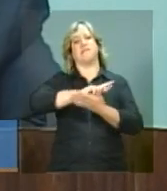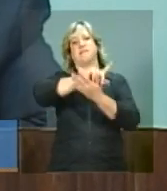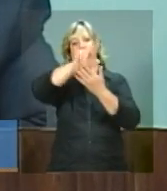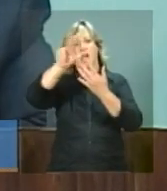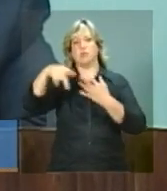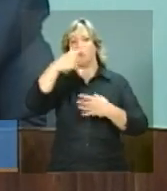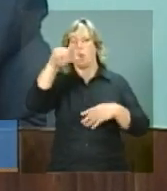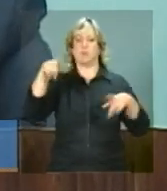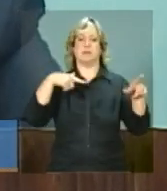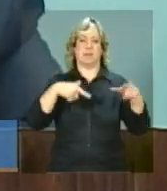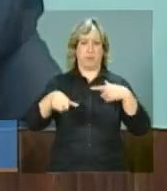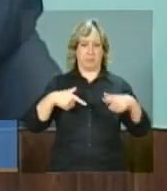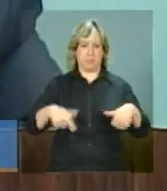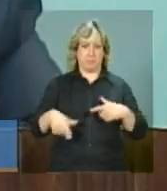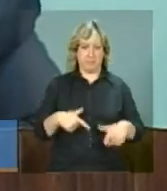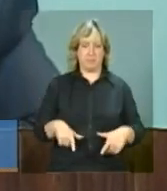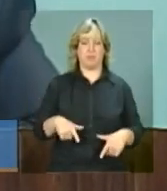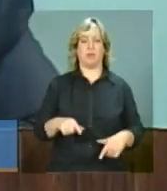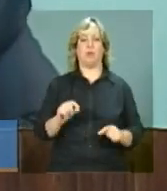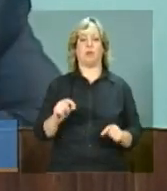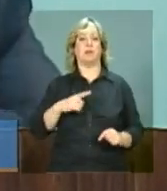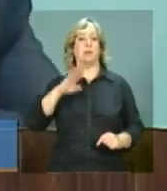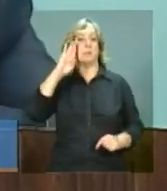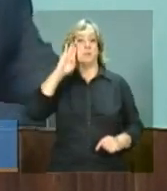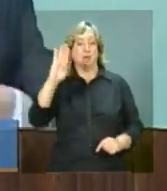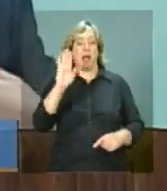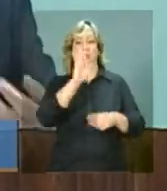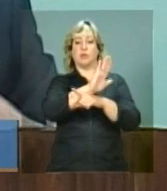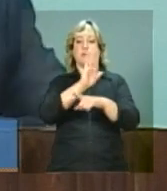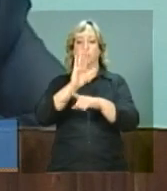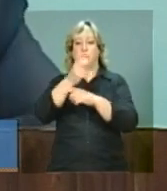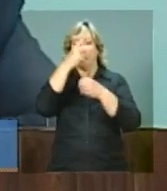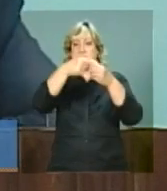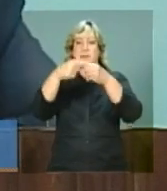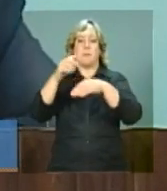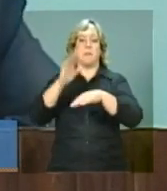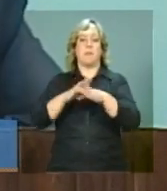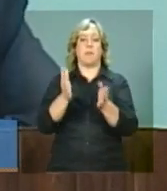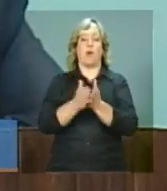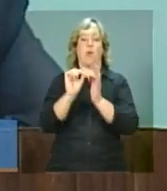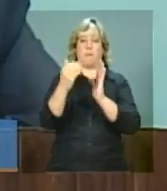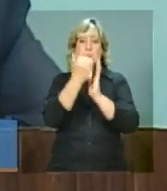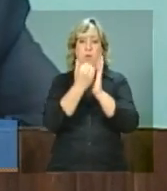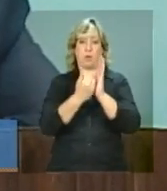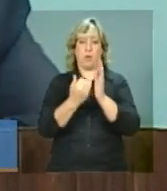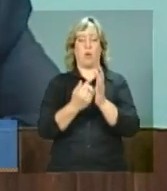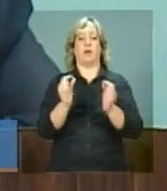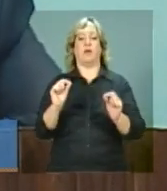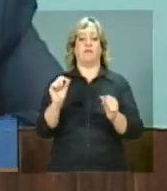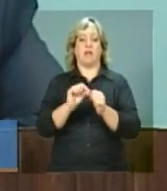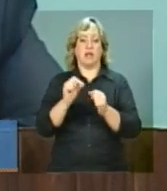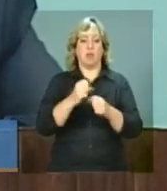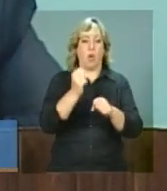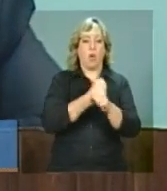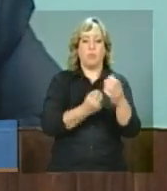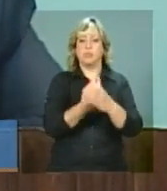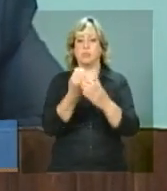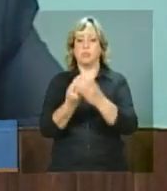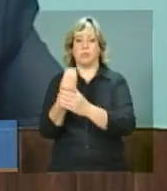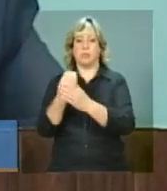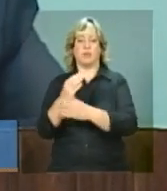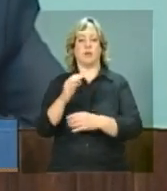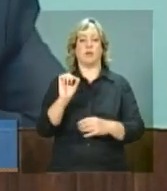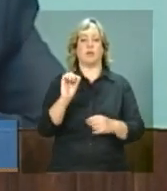que são ações que priorizam os municípios em cima de pobreza, como, por exemplo, o próprio programa de construção de unidades básicas de saúde. Em relação